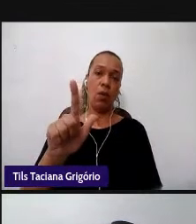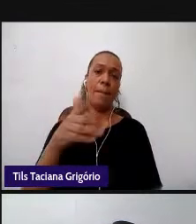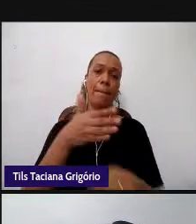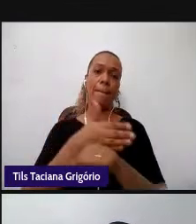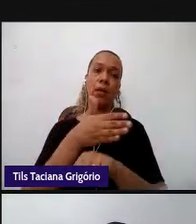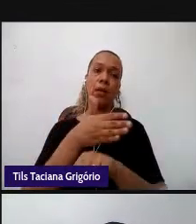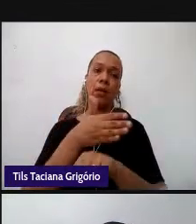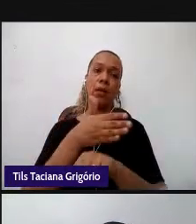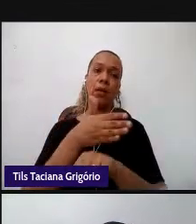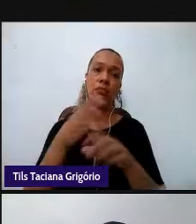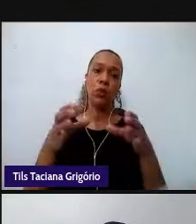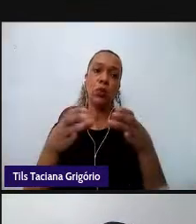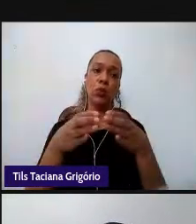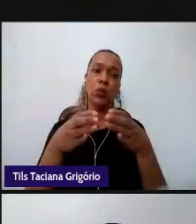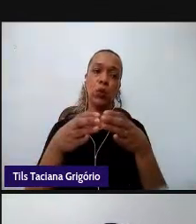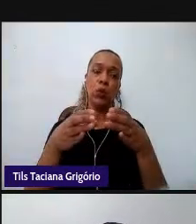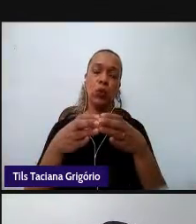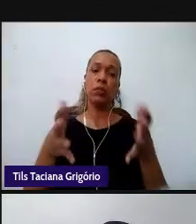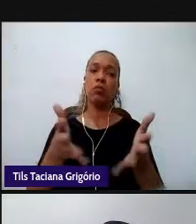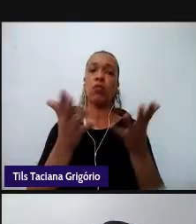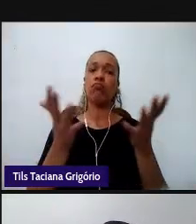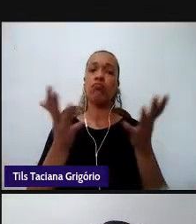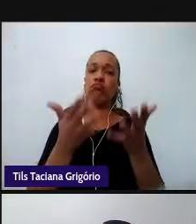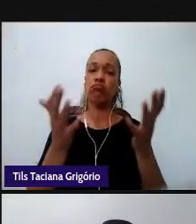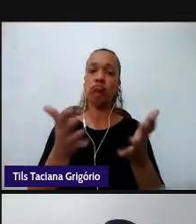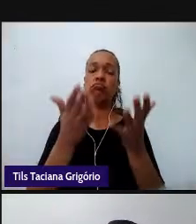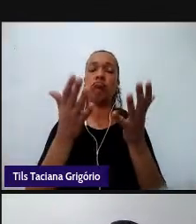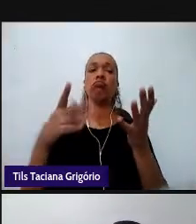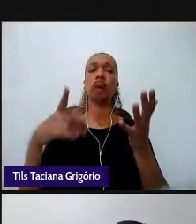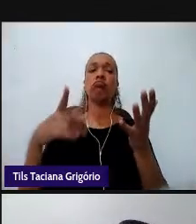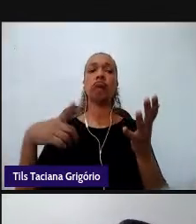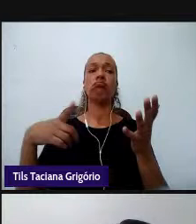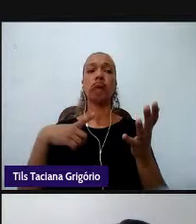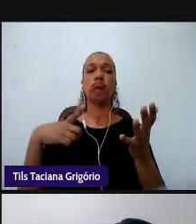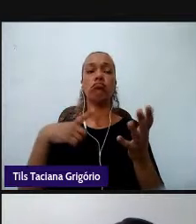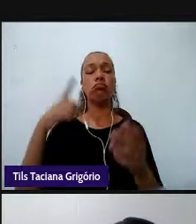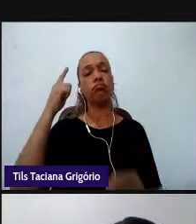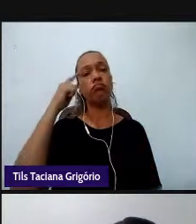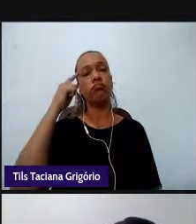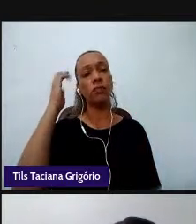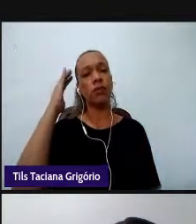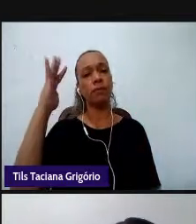percorrer esses estudos, a propor reflexões, a propor diálogos.